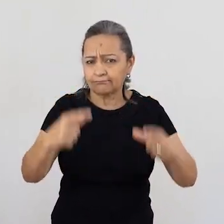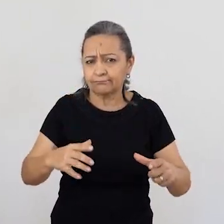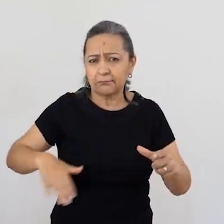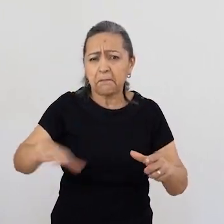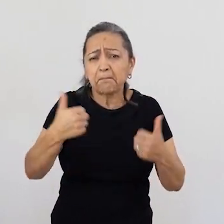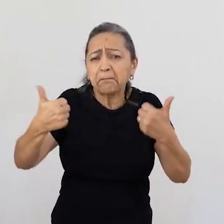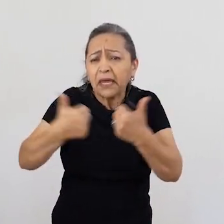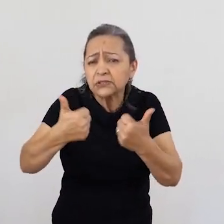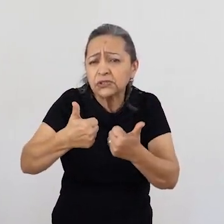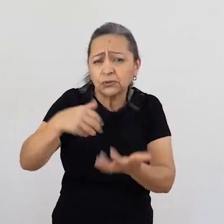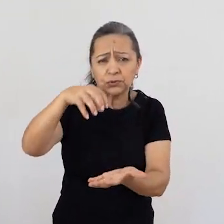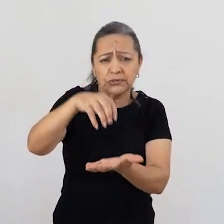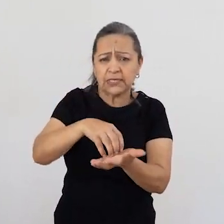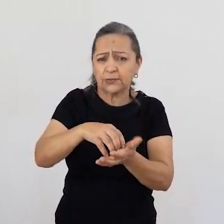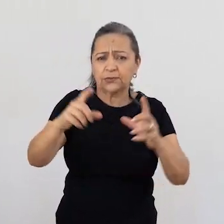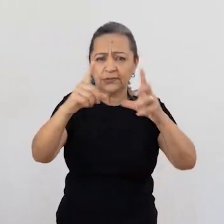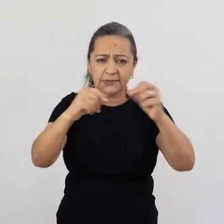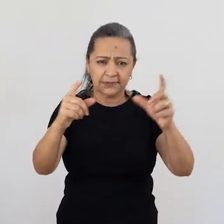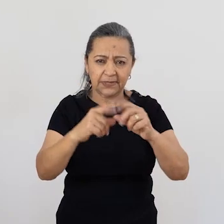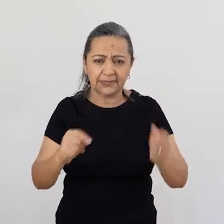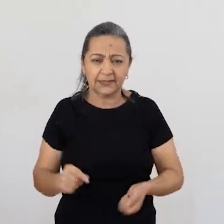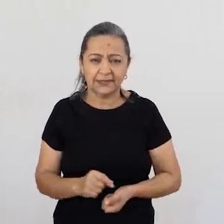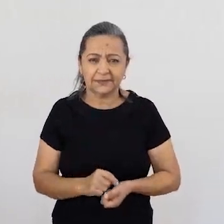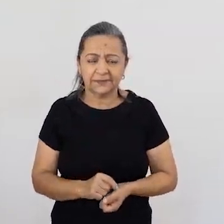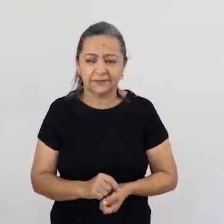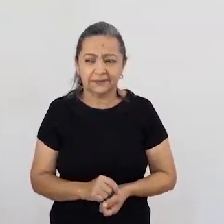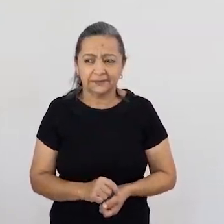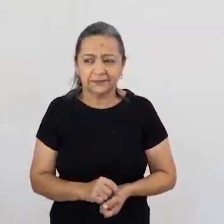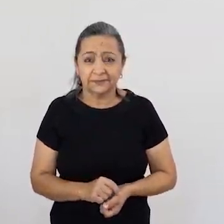ajudar. Nós estamos praticamente dentro do plano de saúde.